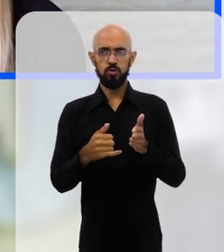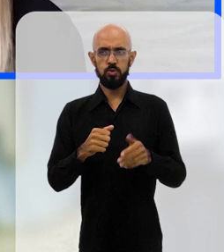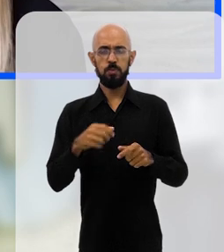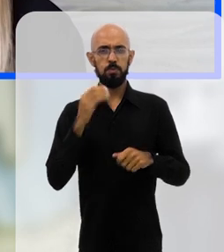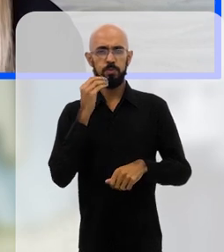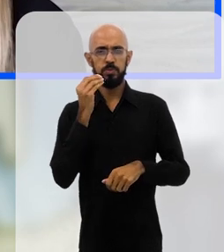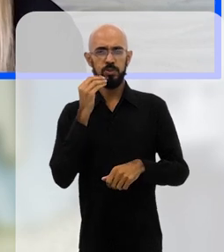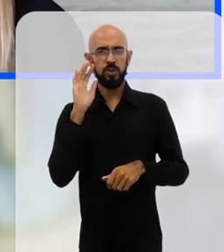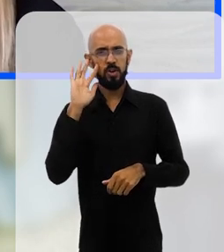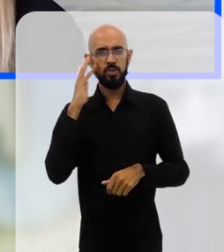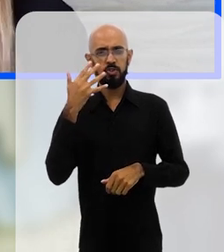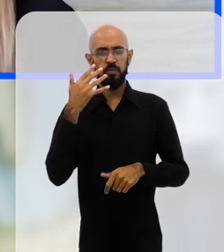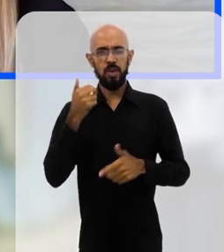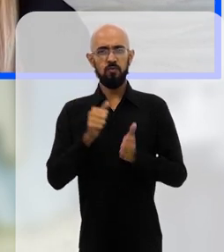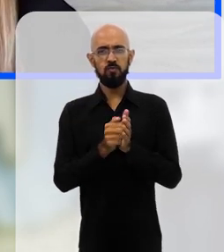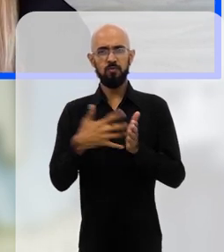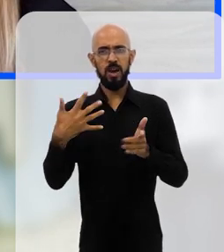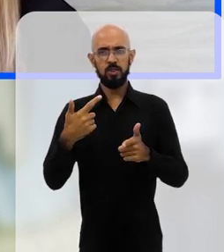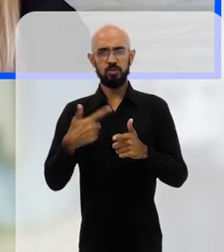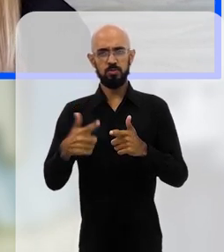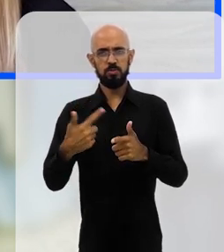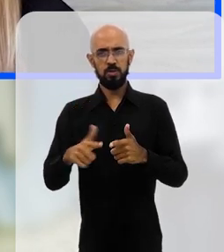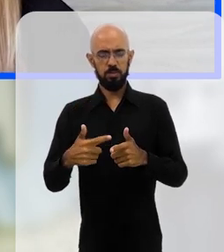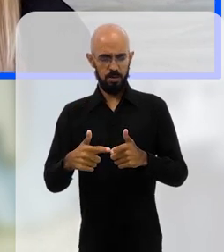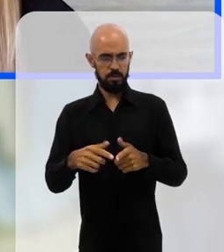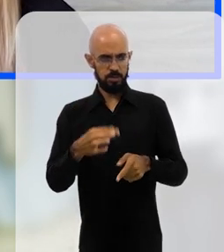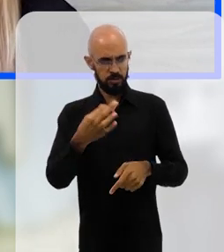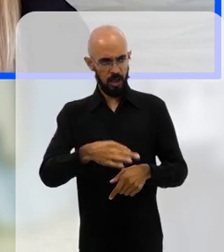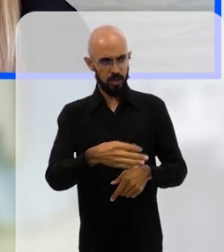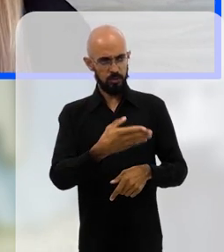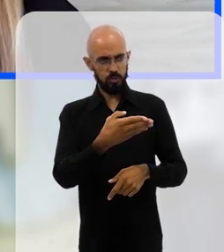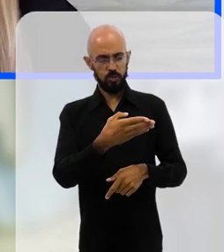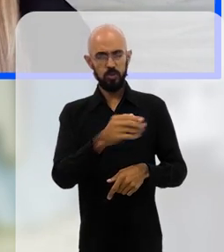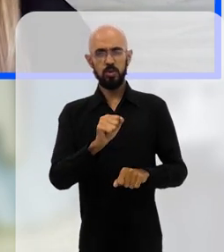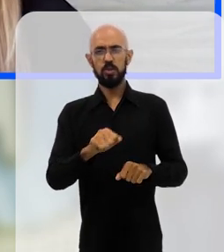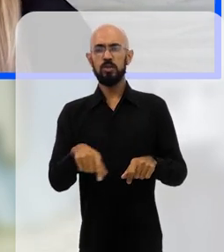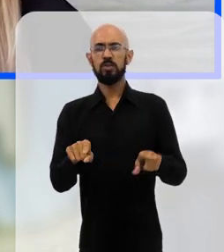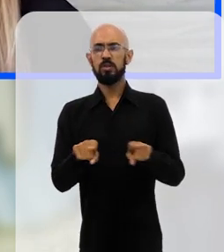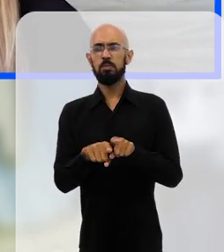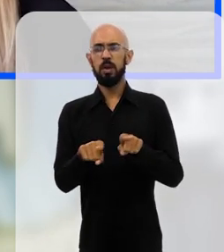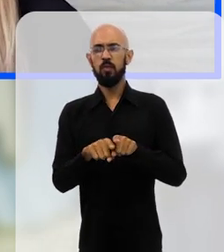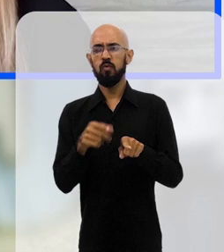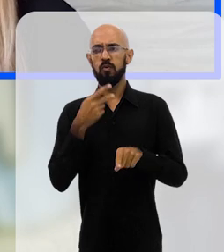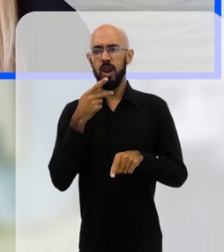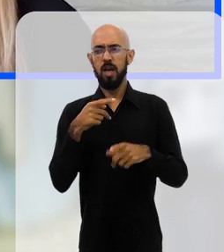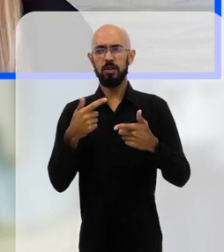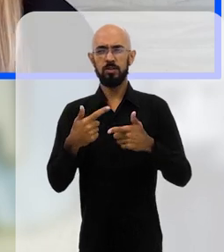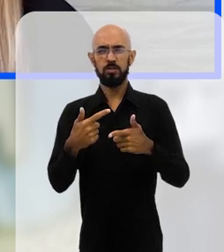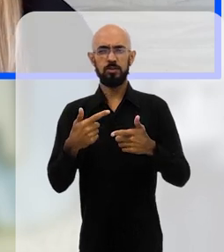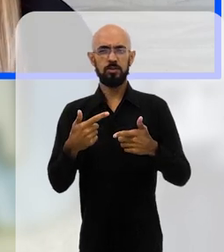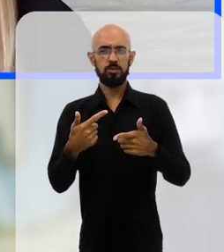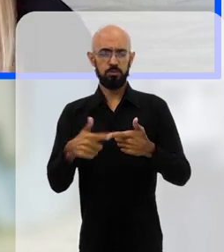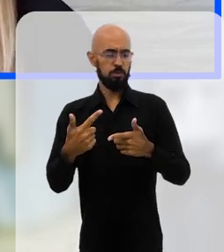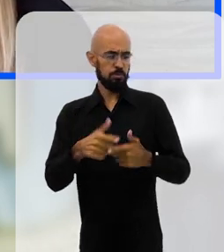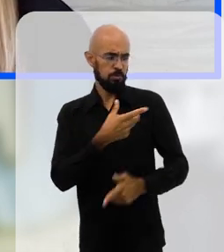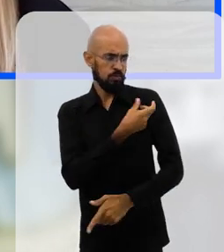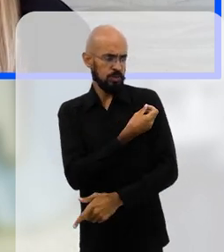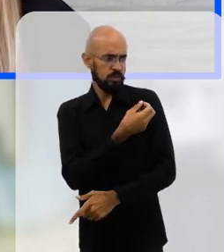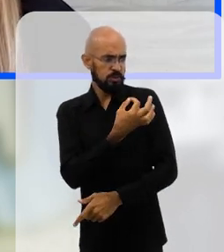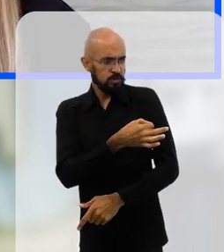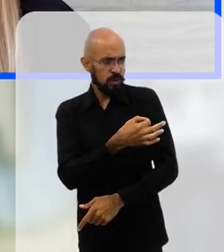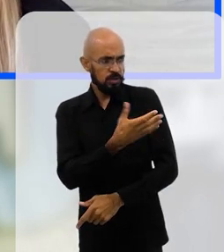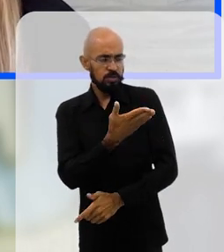poderia resolver vários problemas do país, né, Jefferson, justamente falando até mesmo da questão da vacinação?